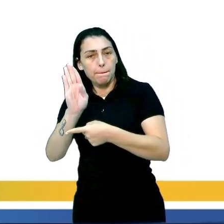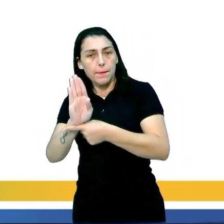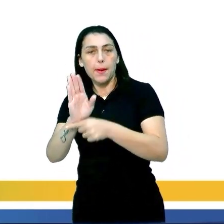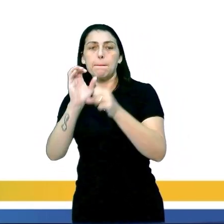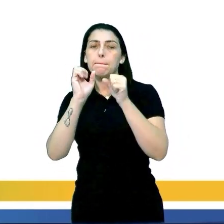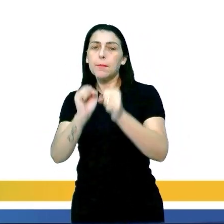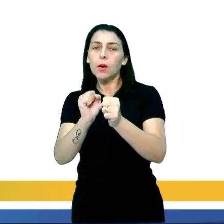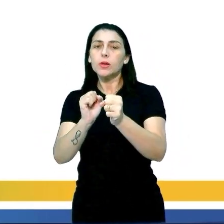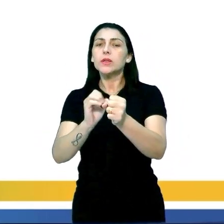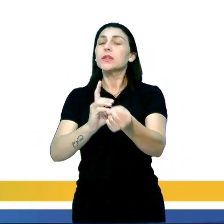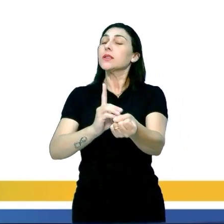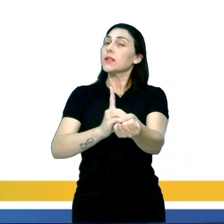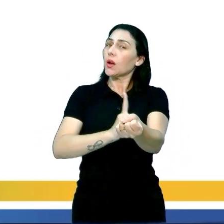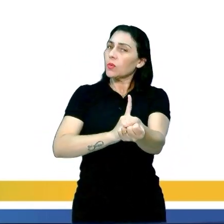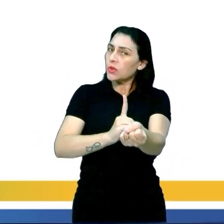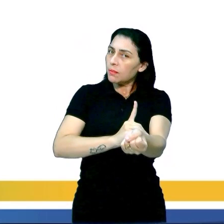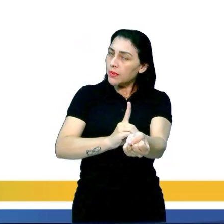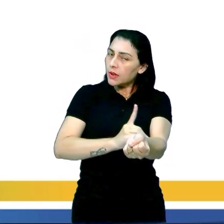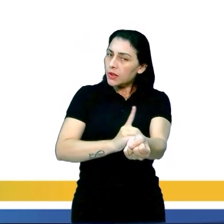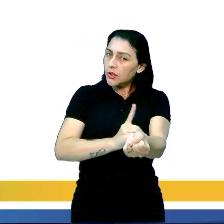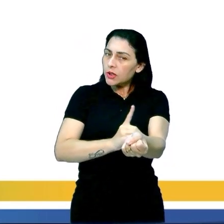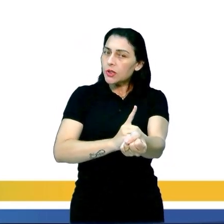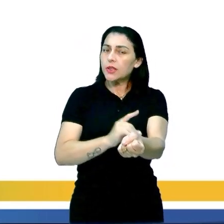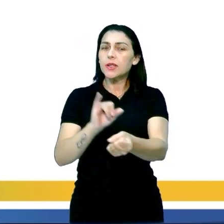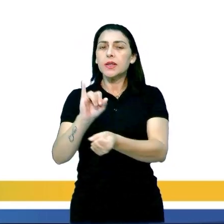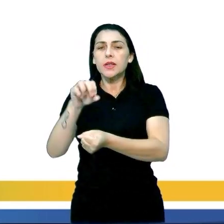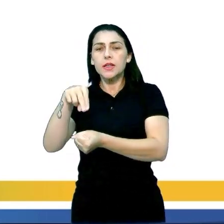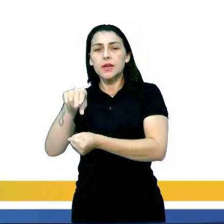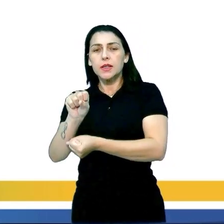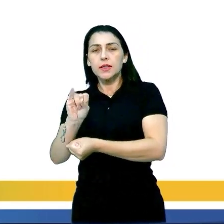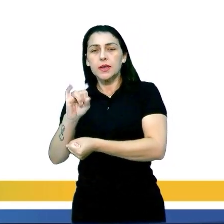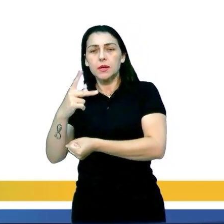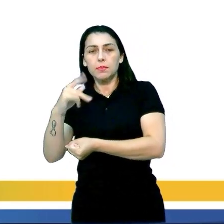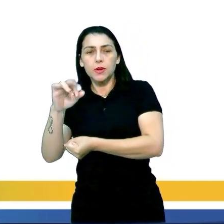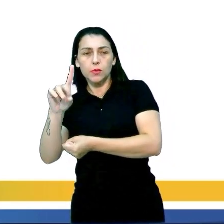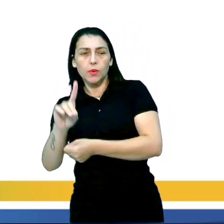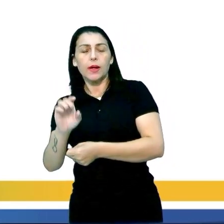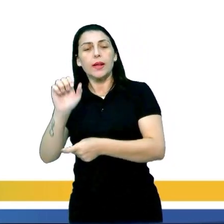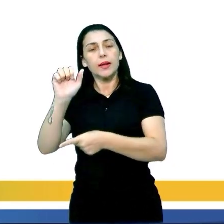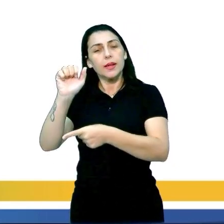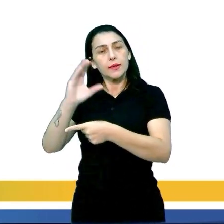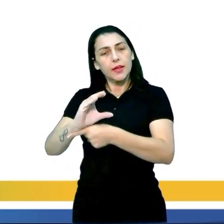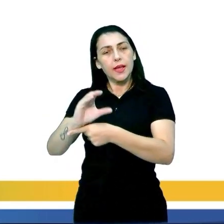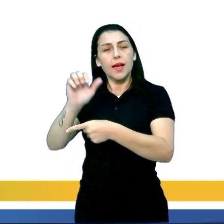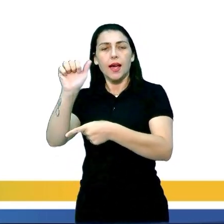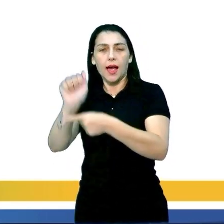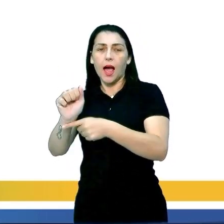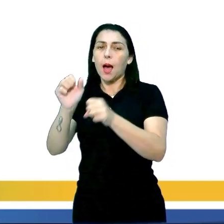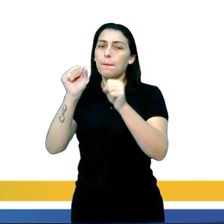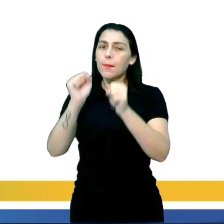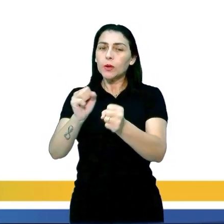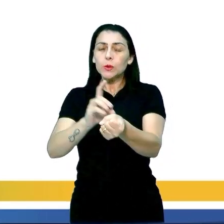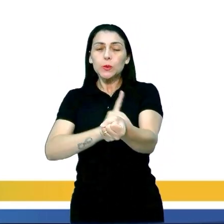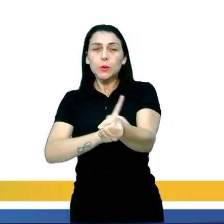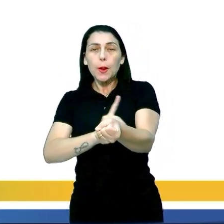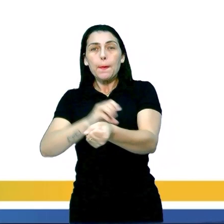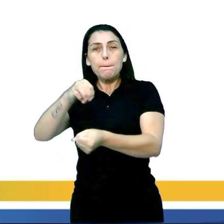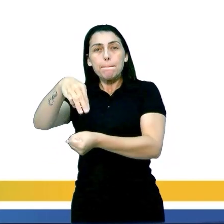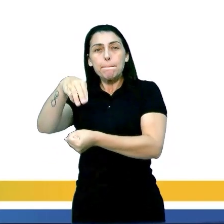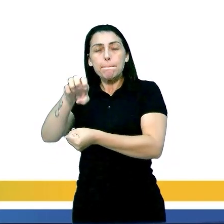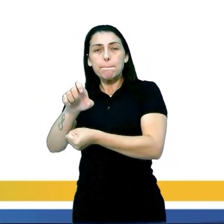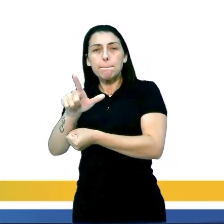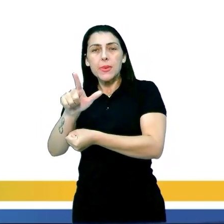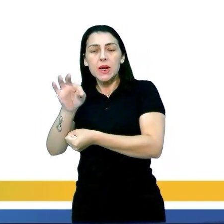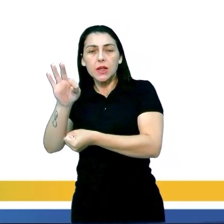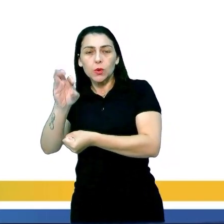Alternativa B. O B pode estar com diabetes insípido. Alternativa C. O A pode estar